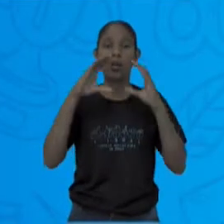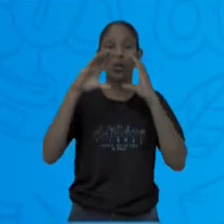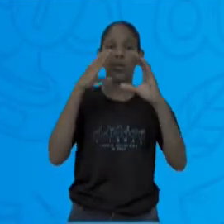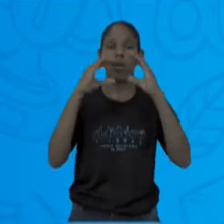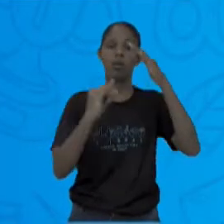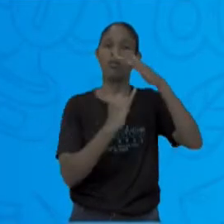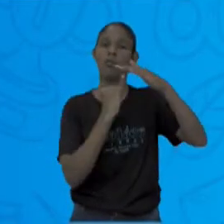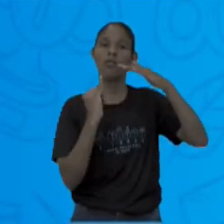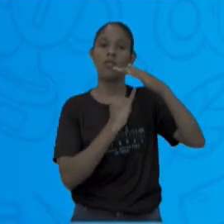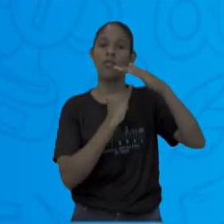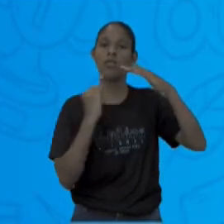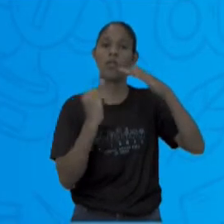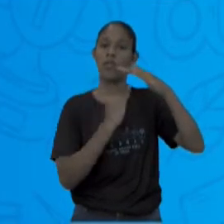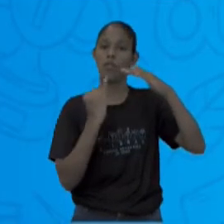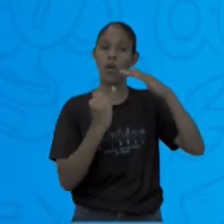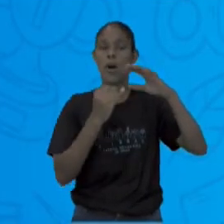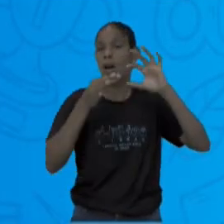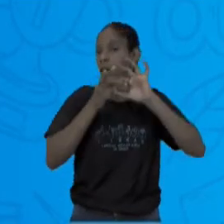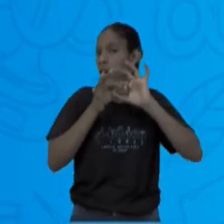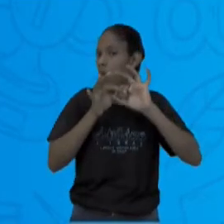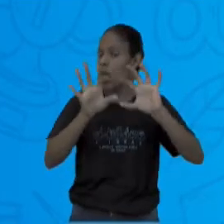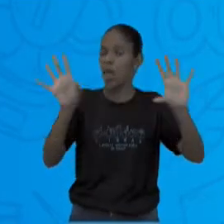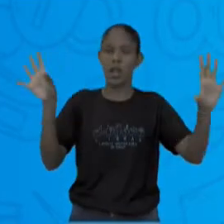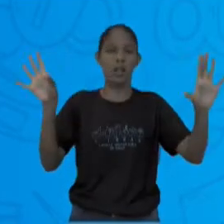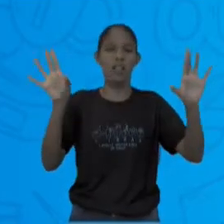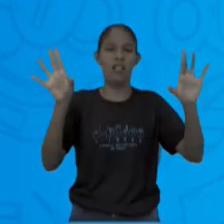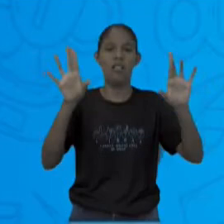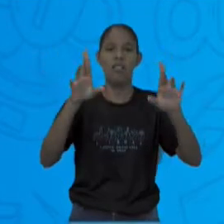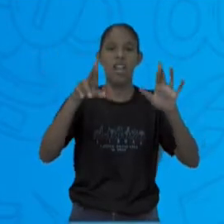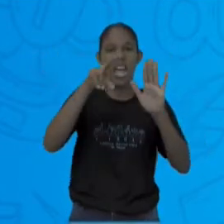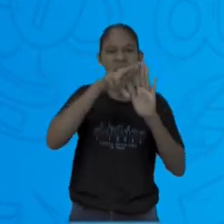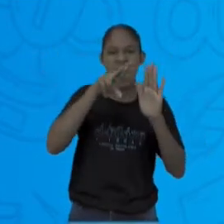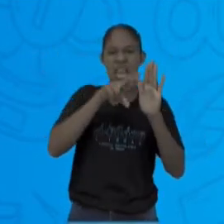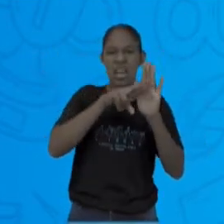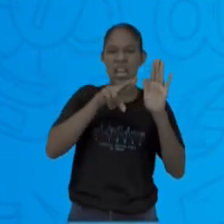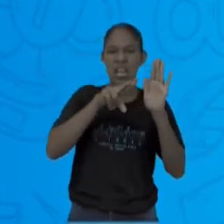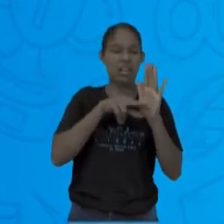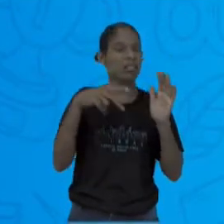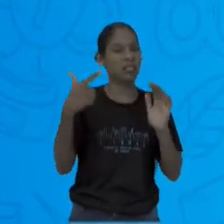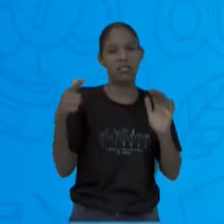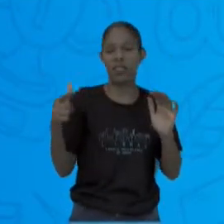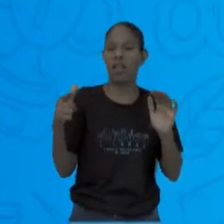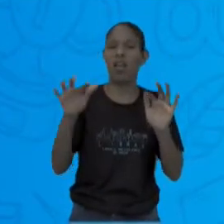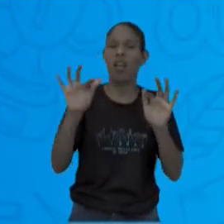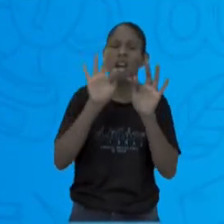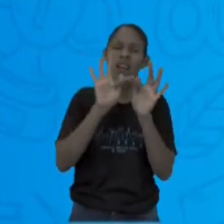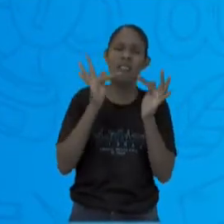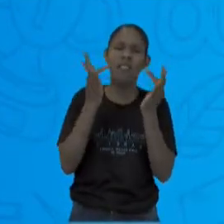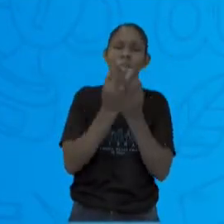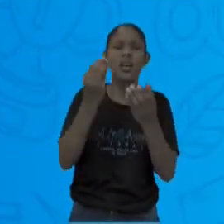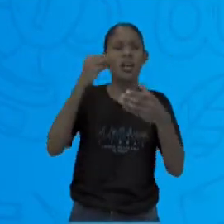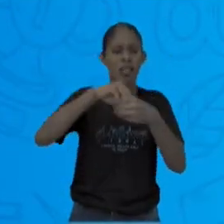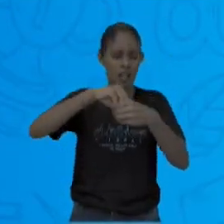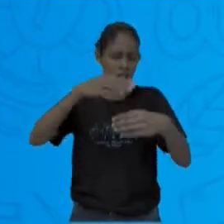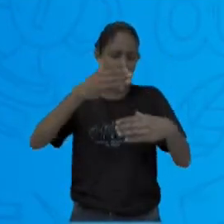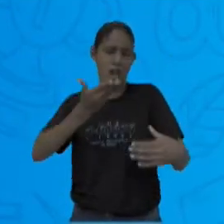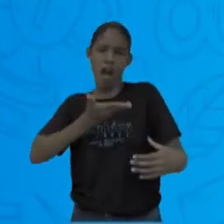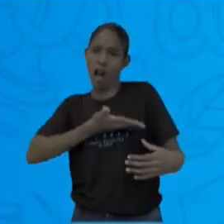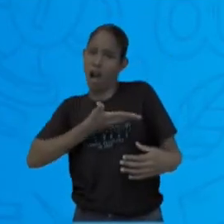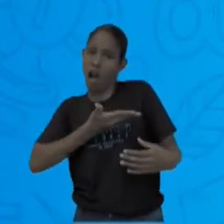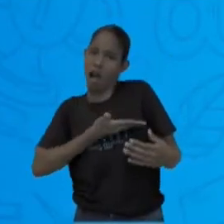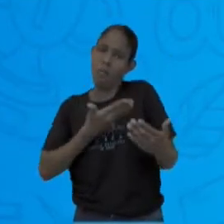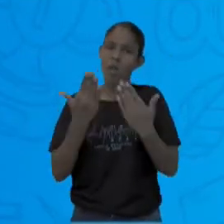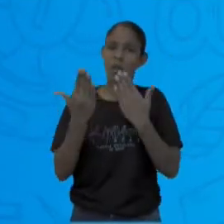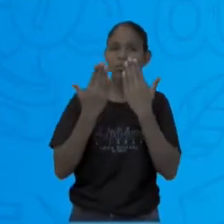regras. É uma comunicação livre. Pode ser na sua família, entre amigos. Construída na